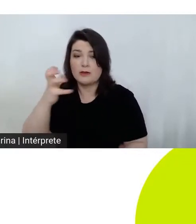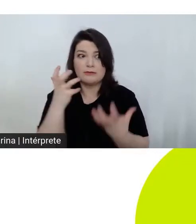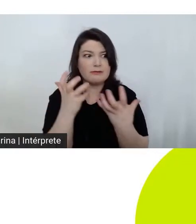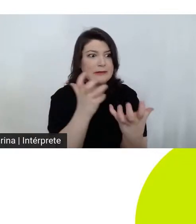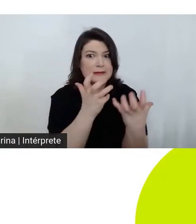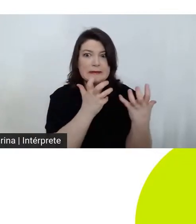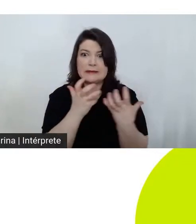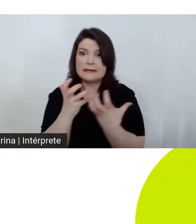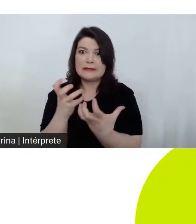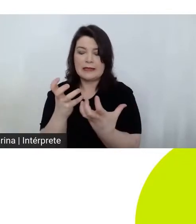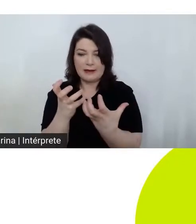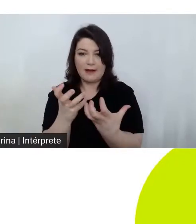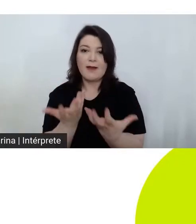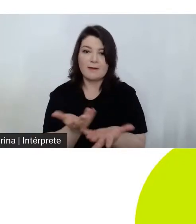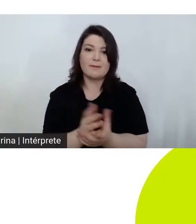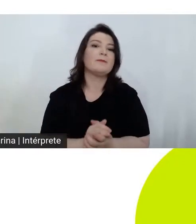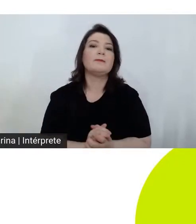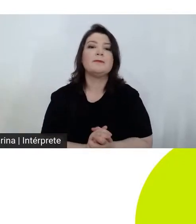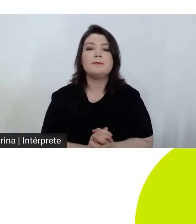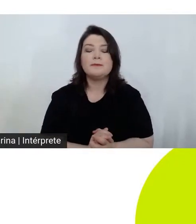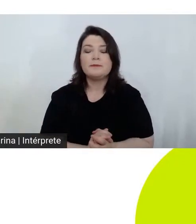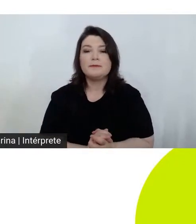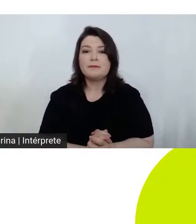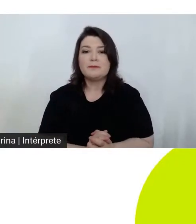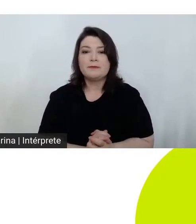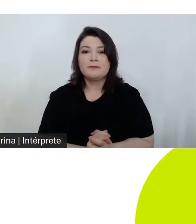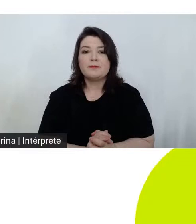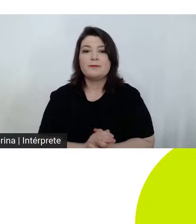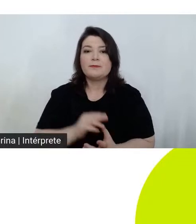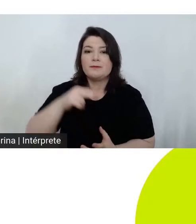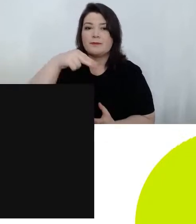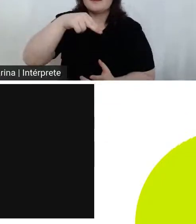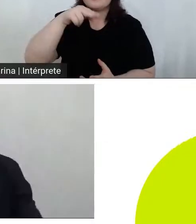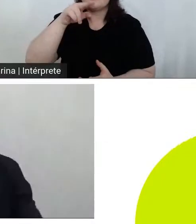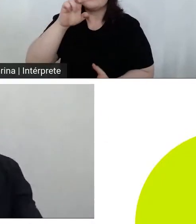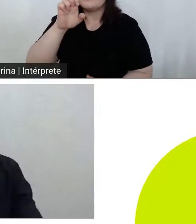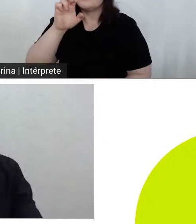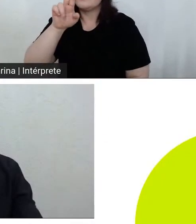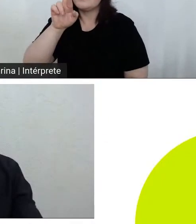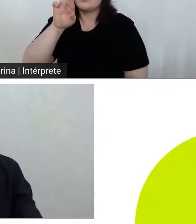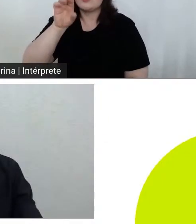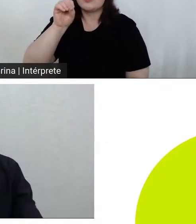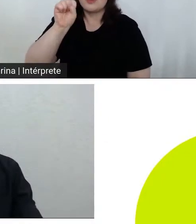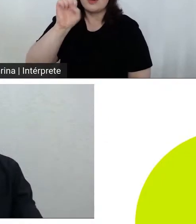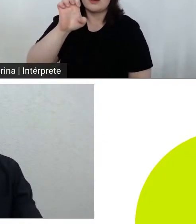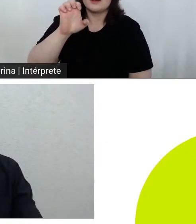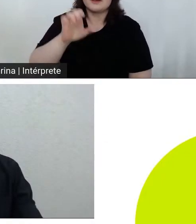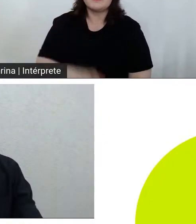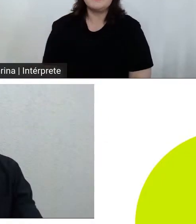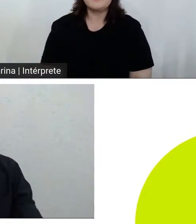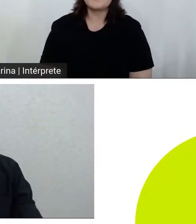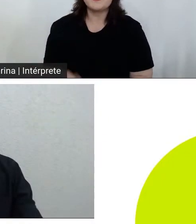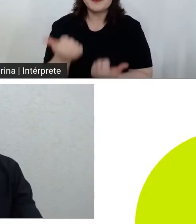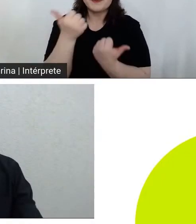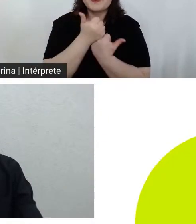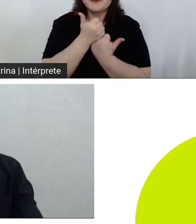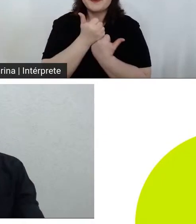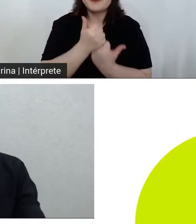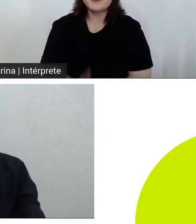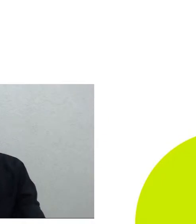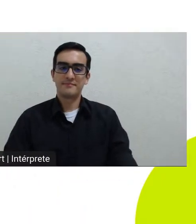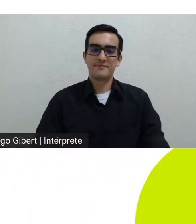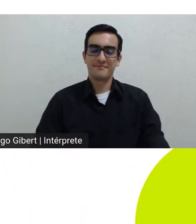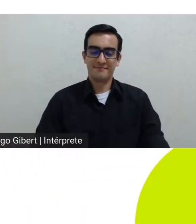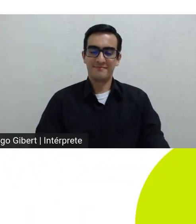apresente matizes. Neurose obsessiva em psicanálise e na psiquiatria